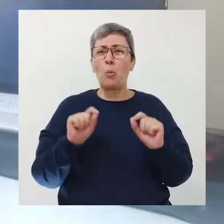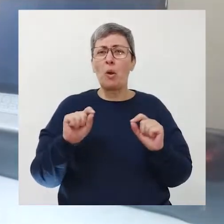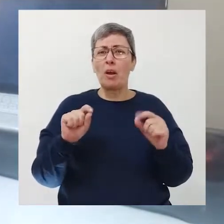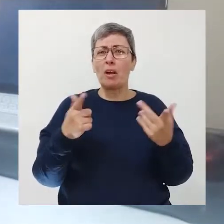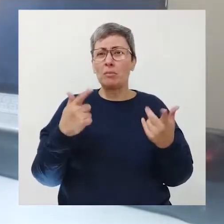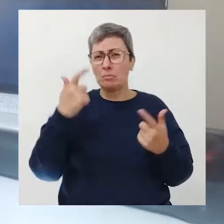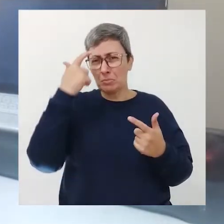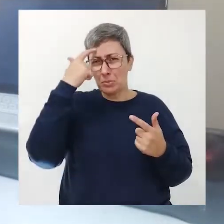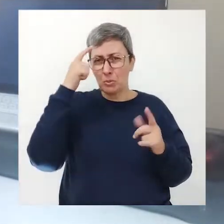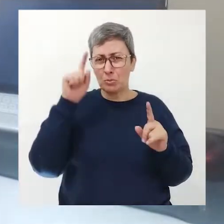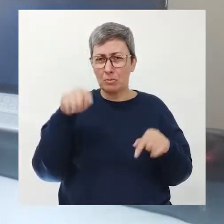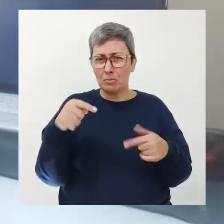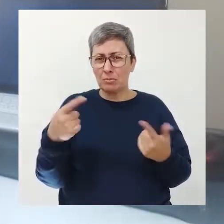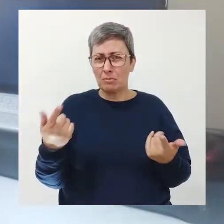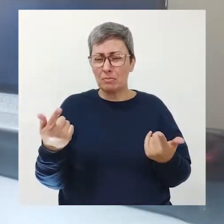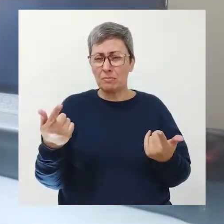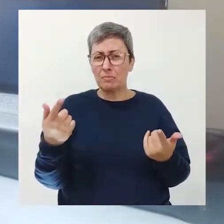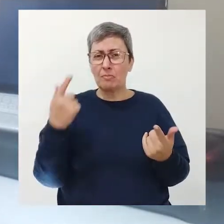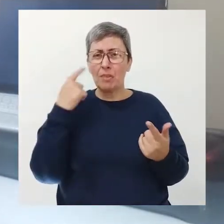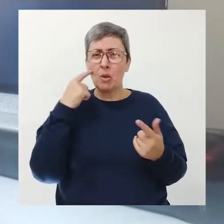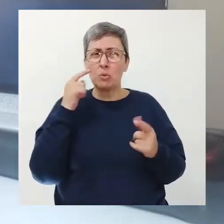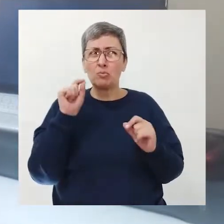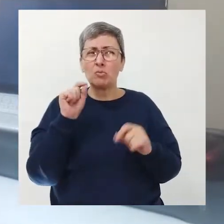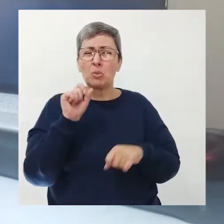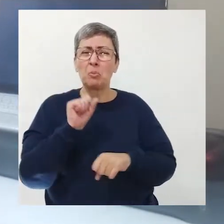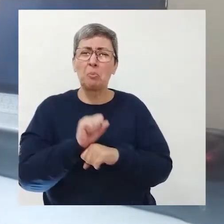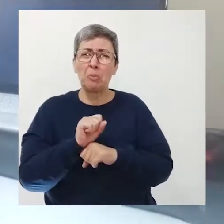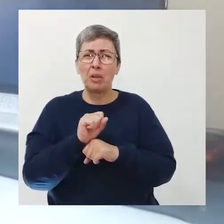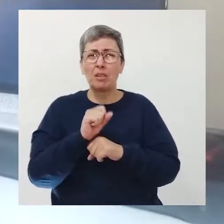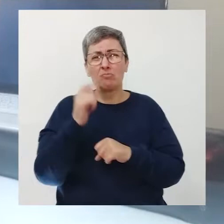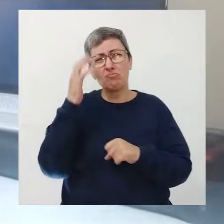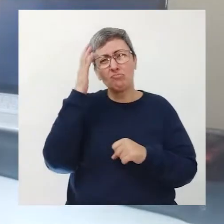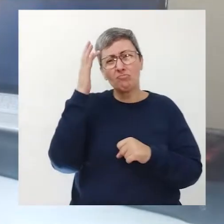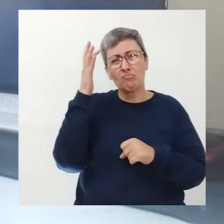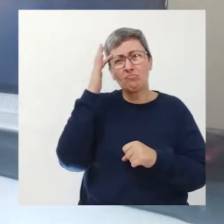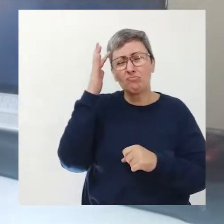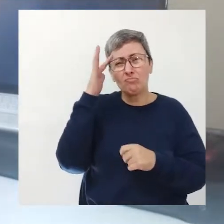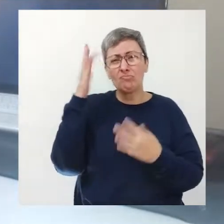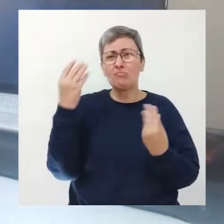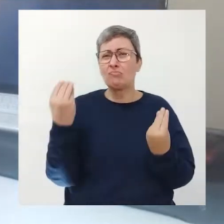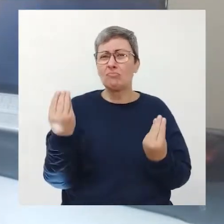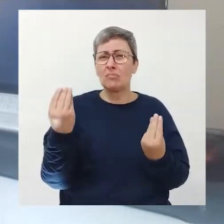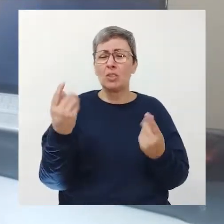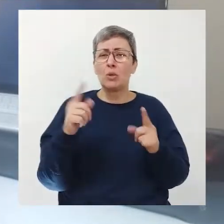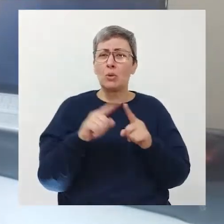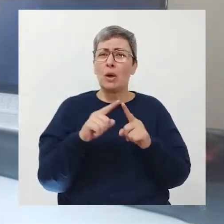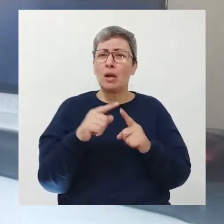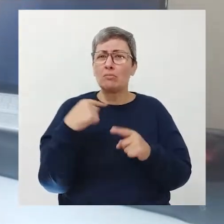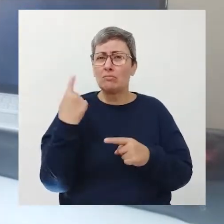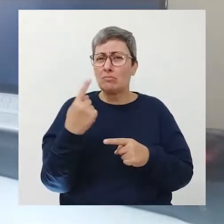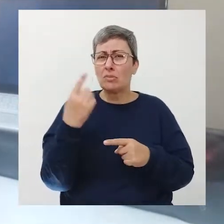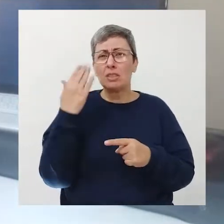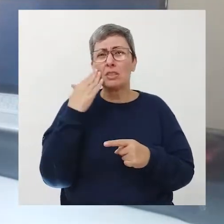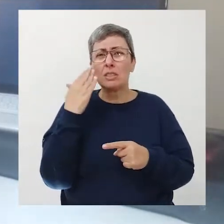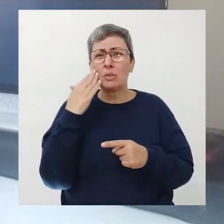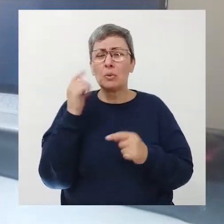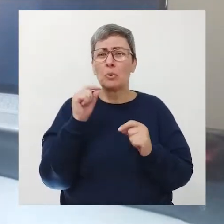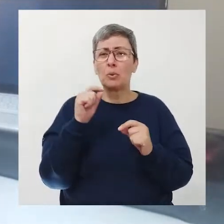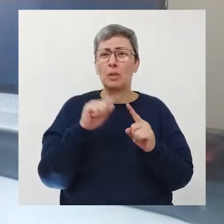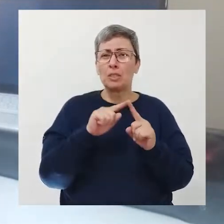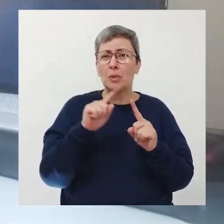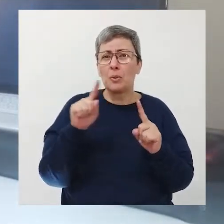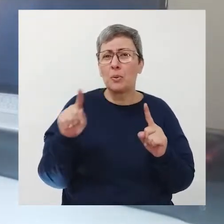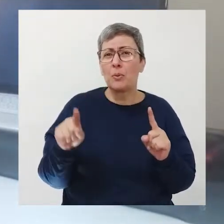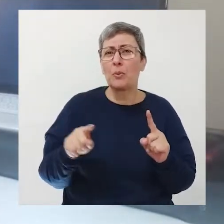pensou nisso? Você já parou para pensar um pouquinho sobre isso? Nós sabemos que os